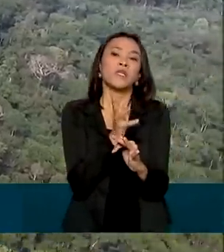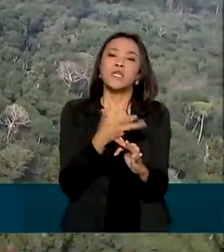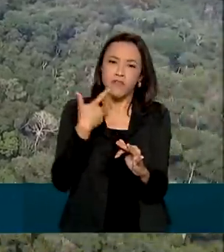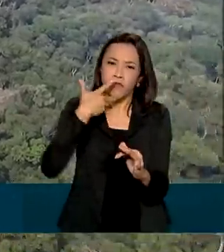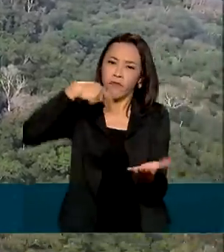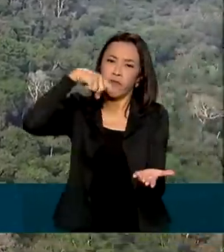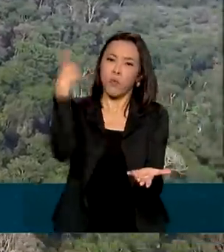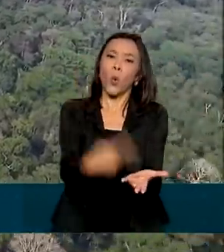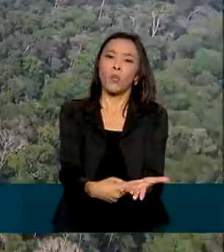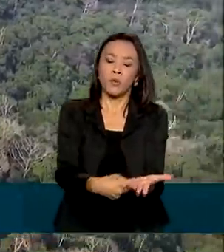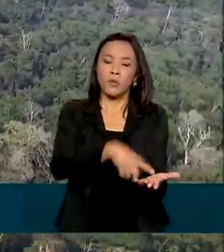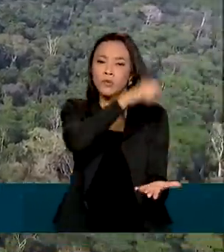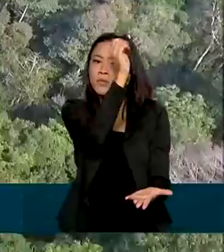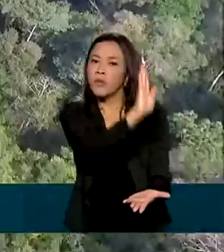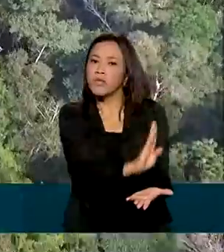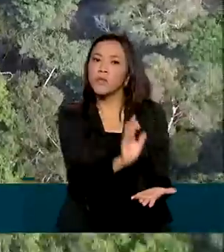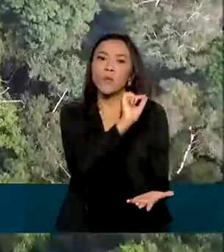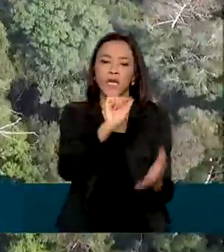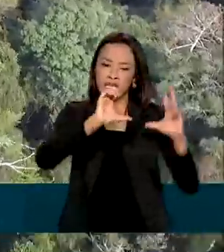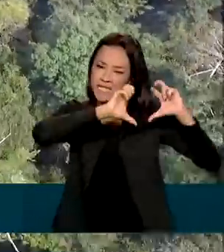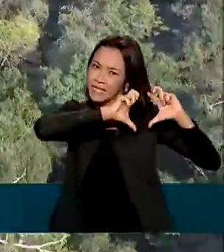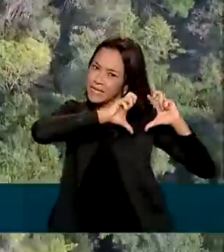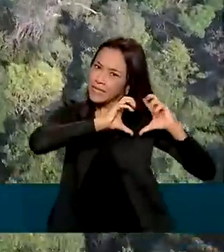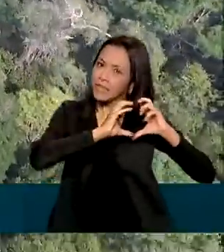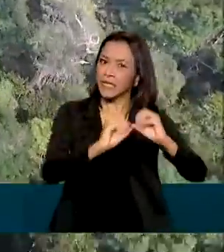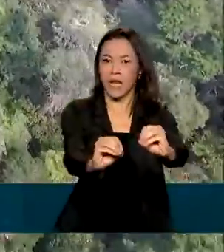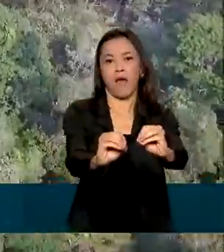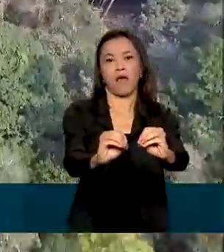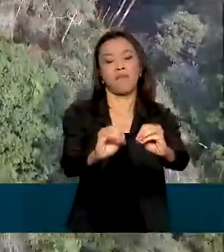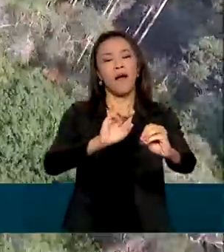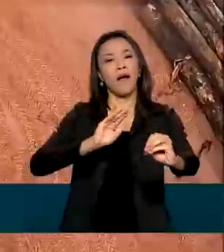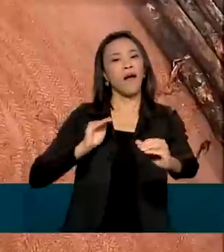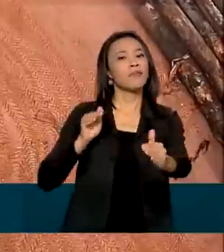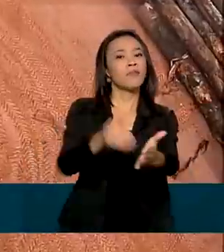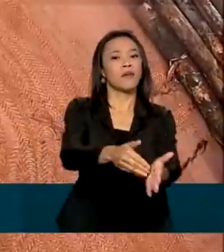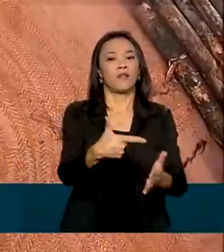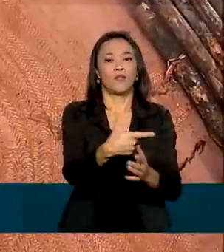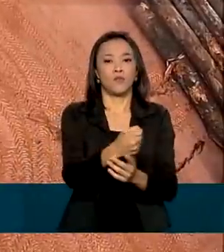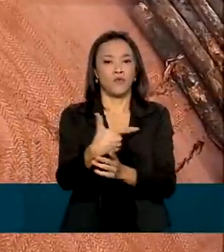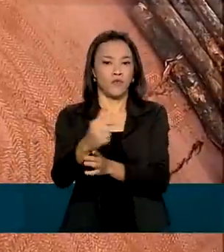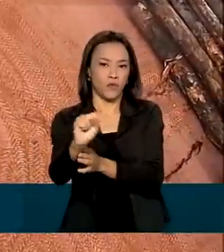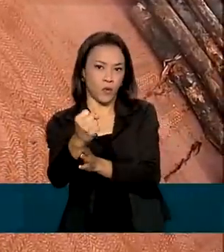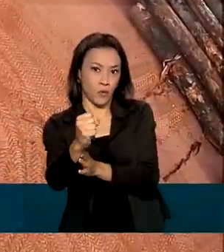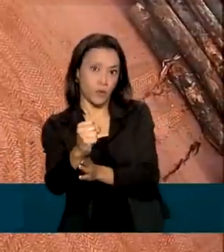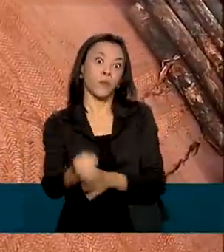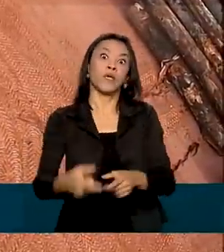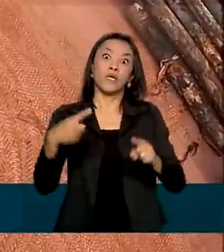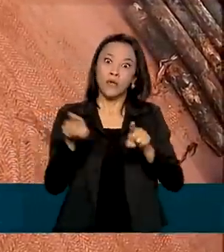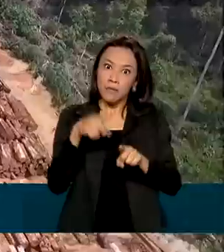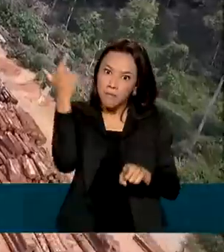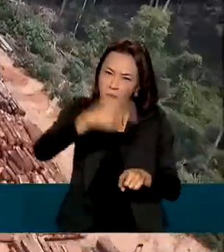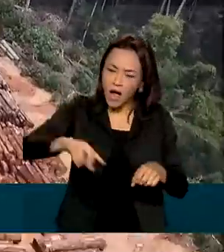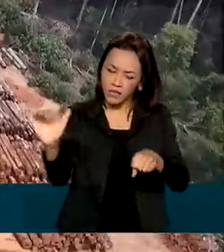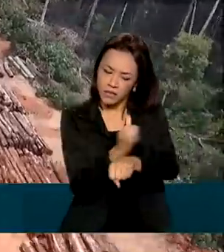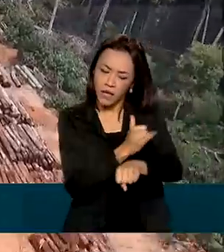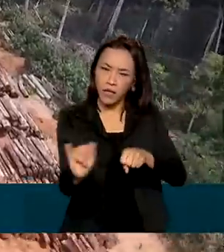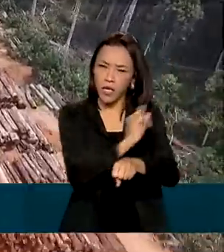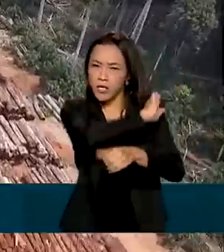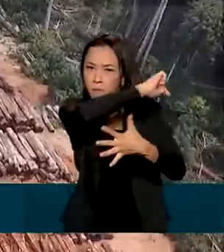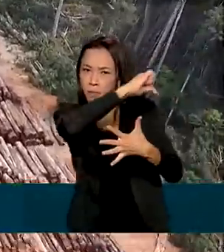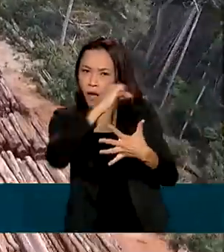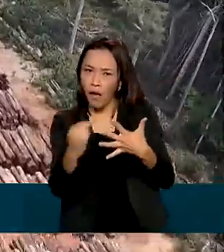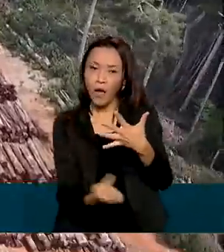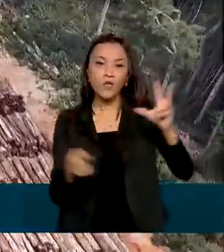compromissos assumidos de zerar o desmatamento até 2028 e ampliar as ações de combate aos crimes